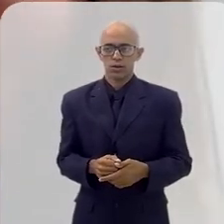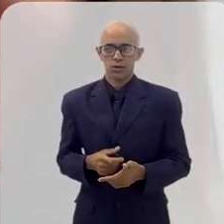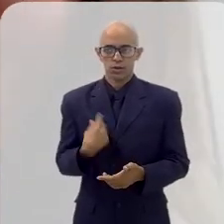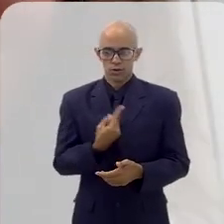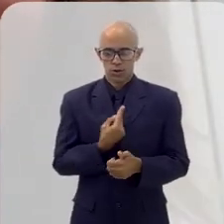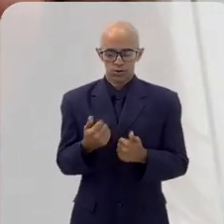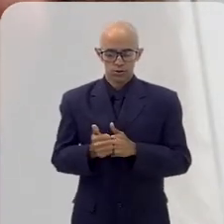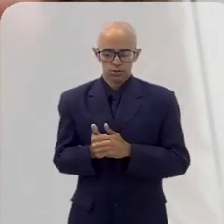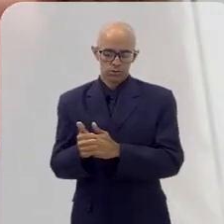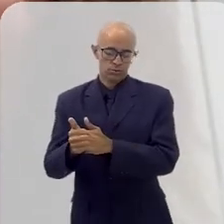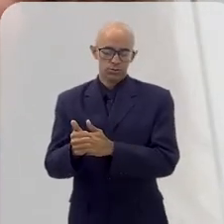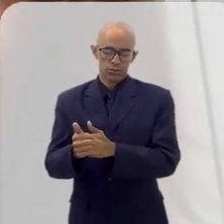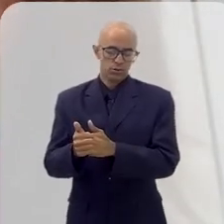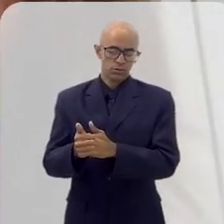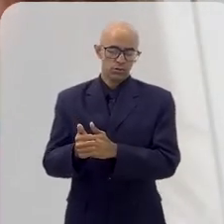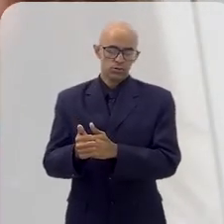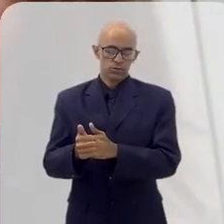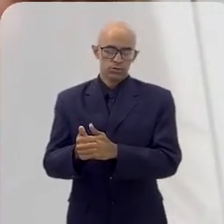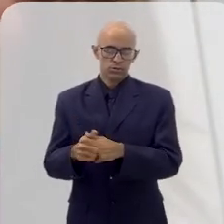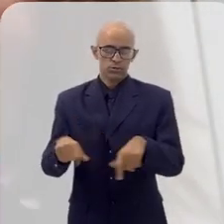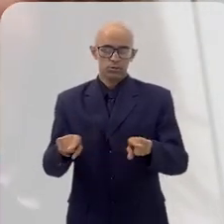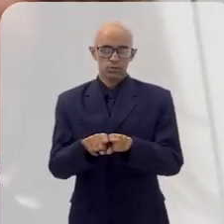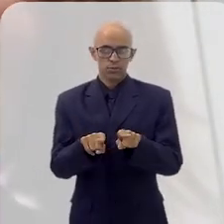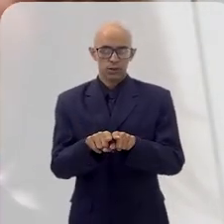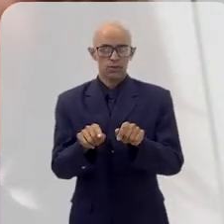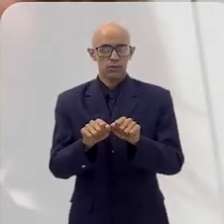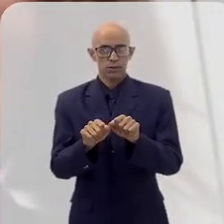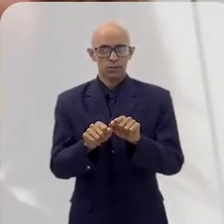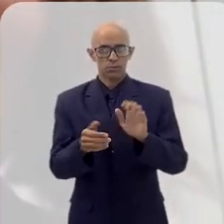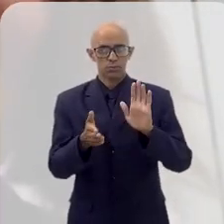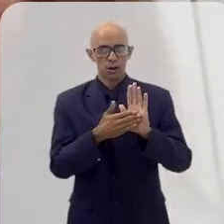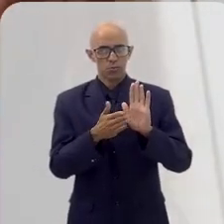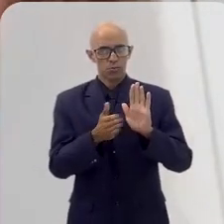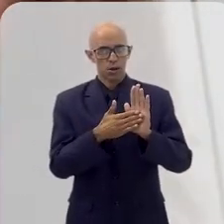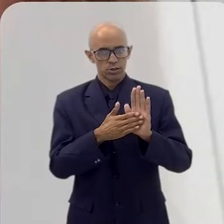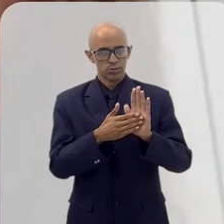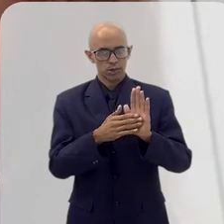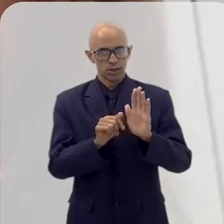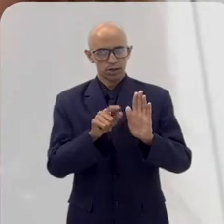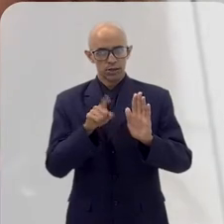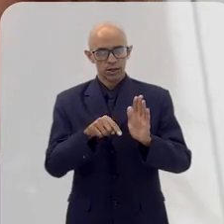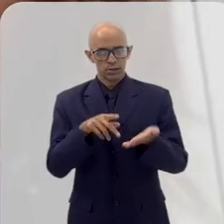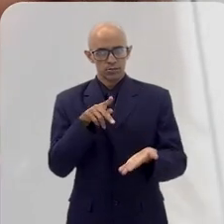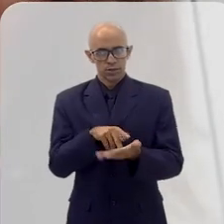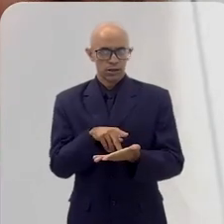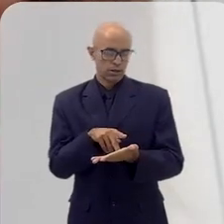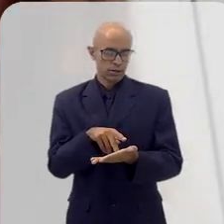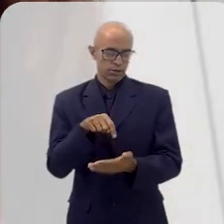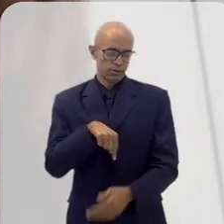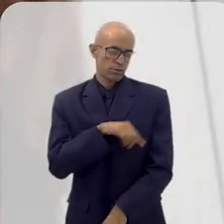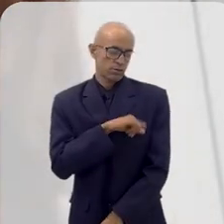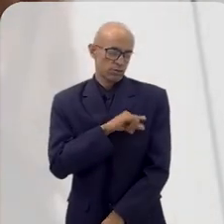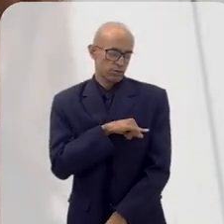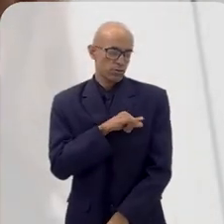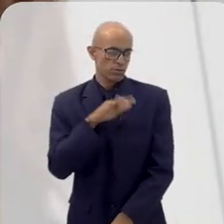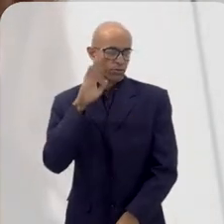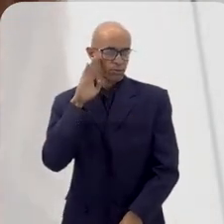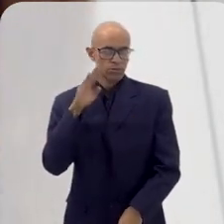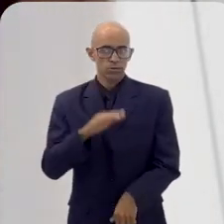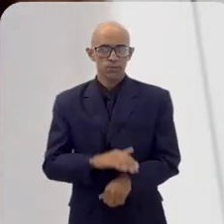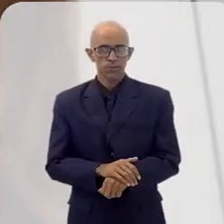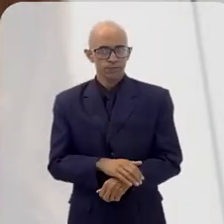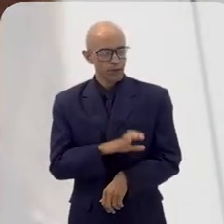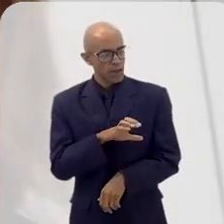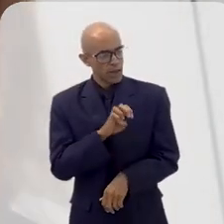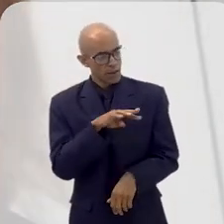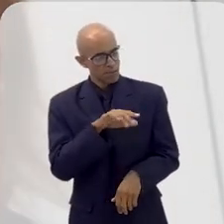obra também. Então, nós estamos acompanhando e também fazendo propostas para que isso se torne uma realidade aqui no